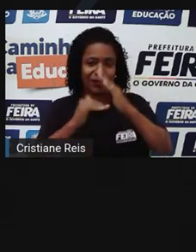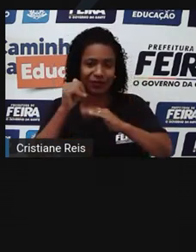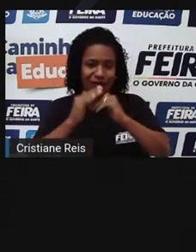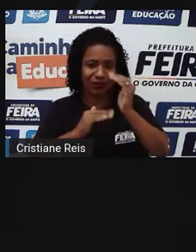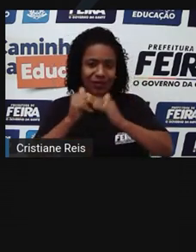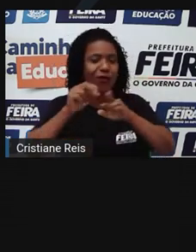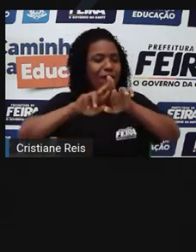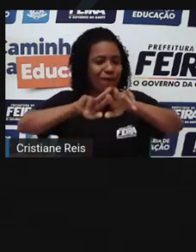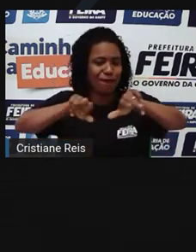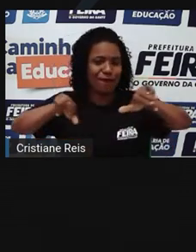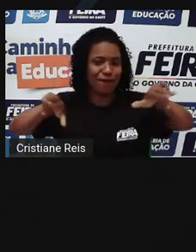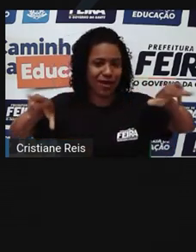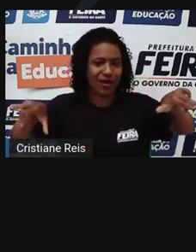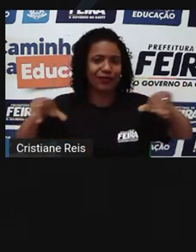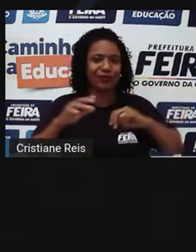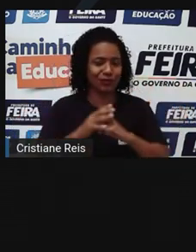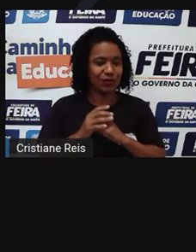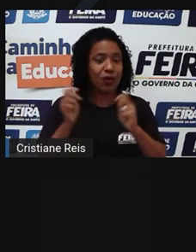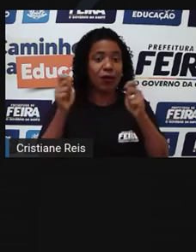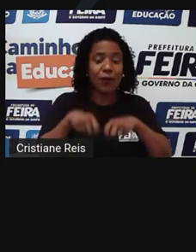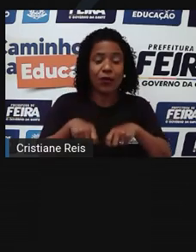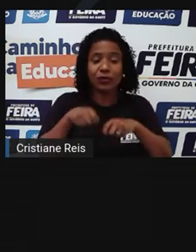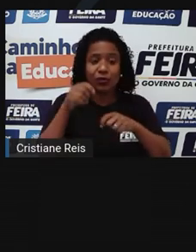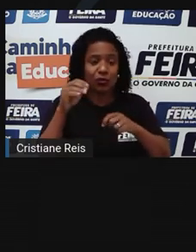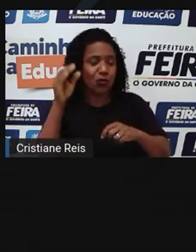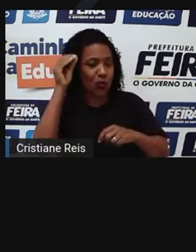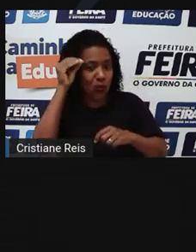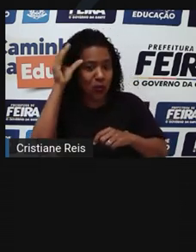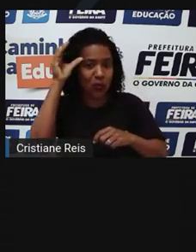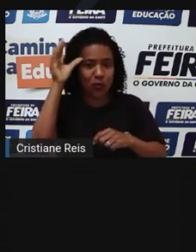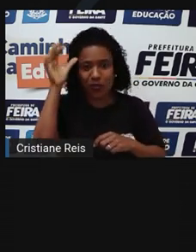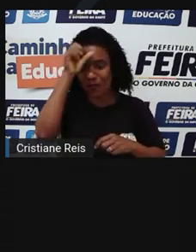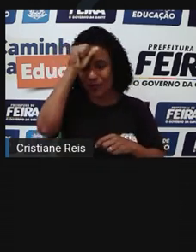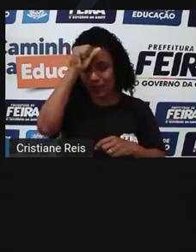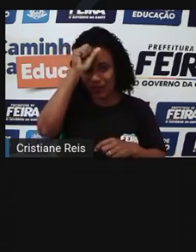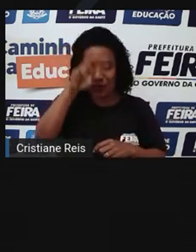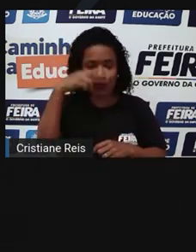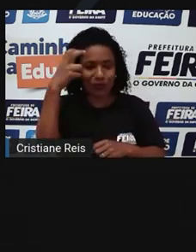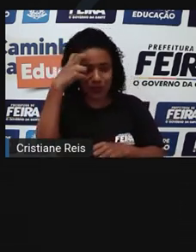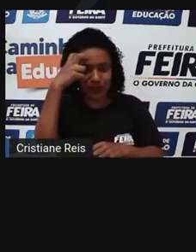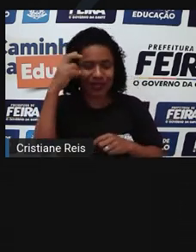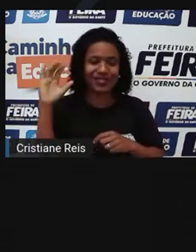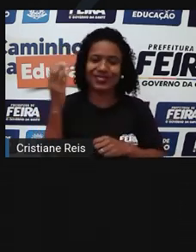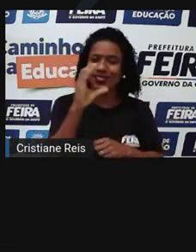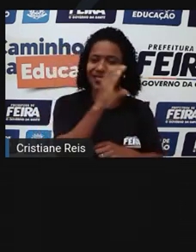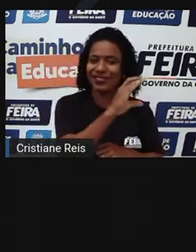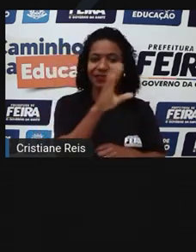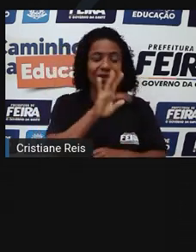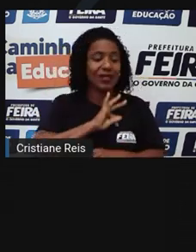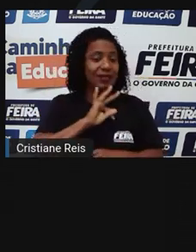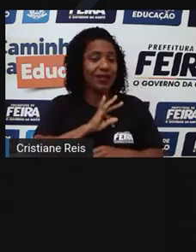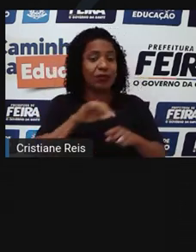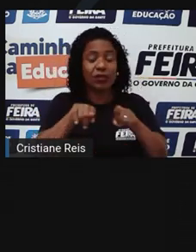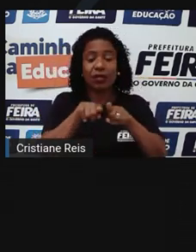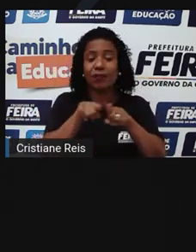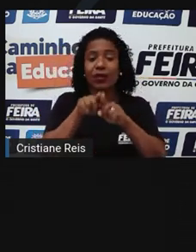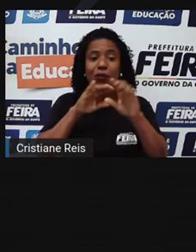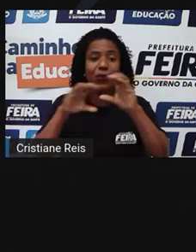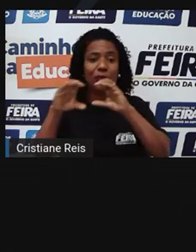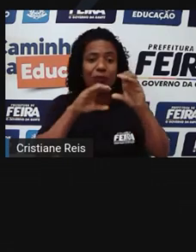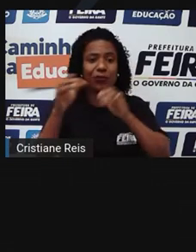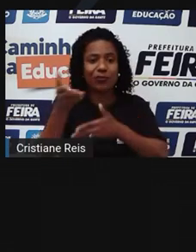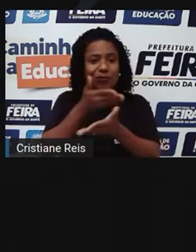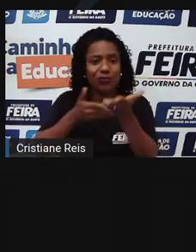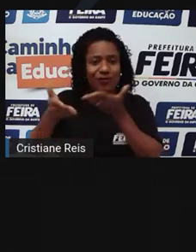promovendo a divulgação de conhecimentos culturais, científicos e técnicos e comunicando-os por meio do